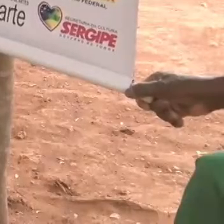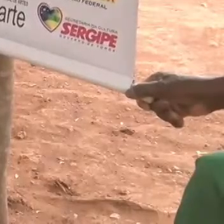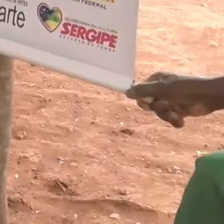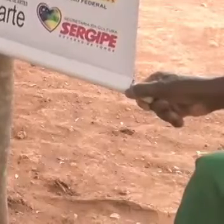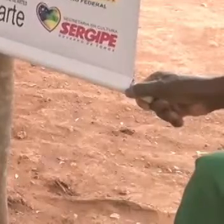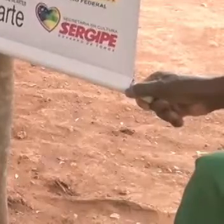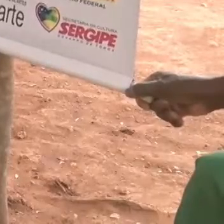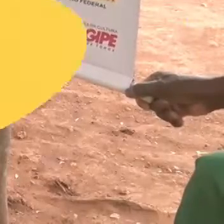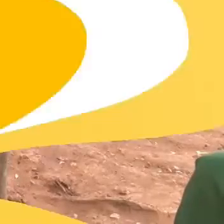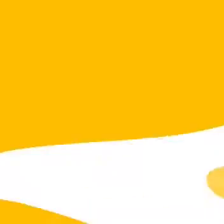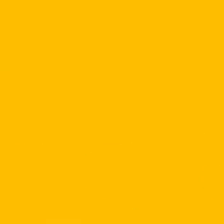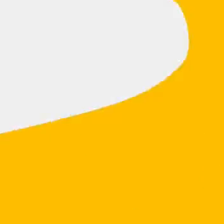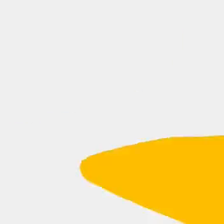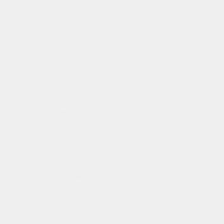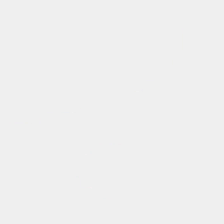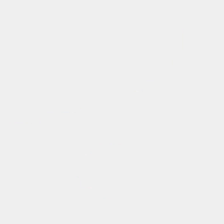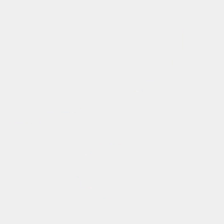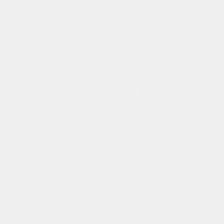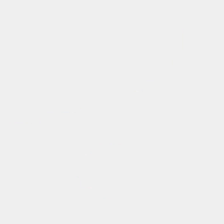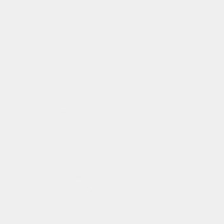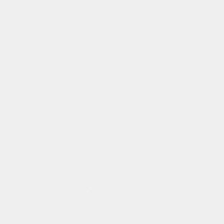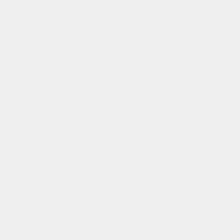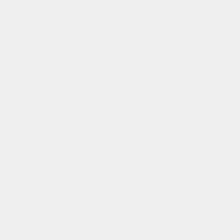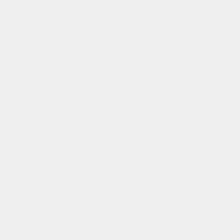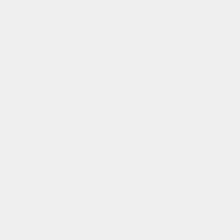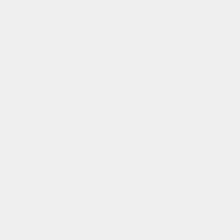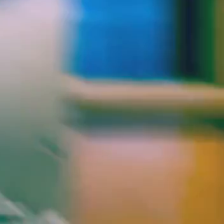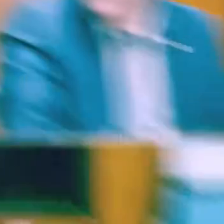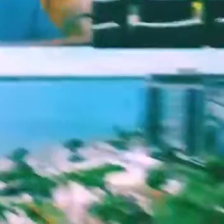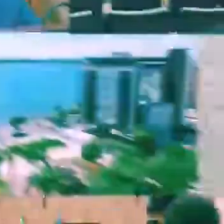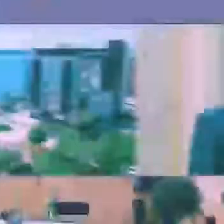sua comunidade e passar para as pessoas.